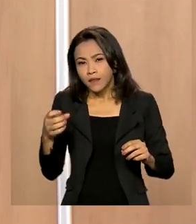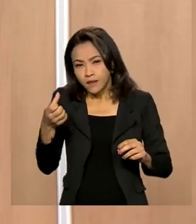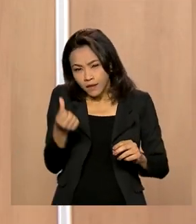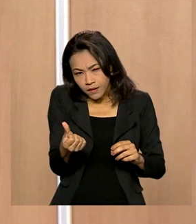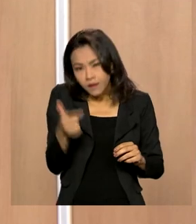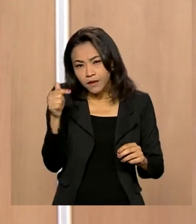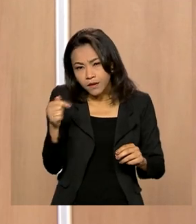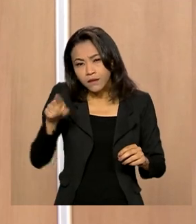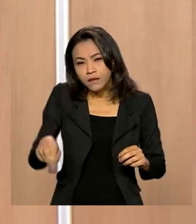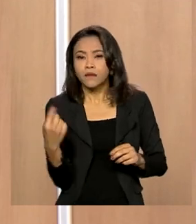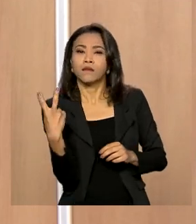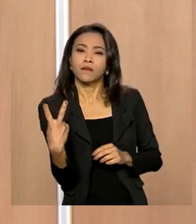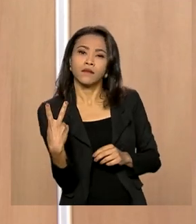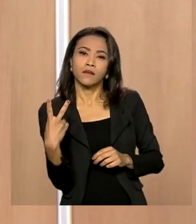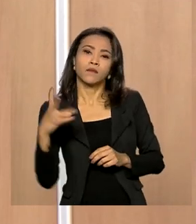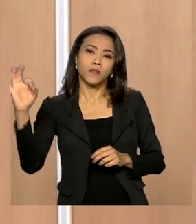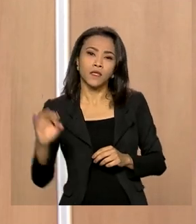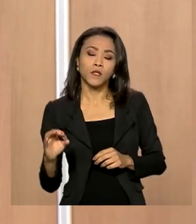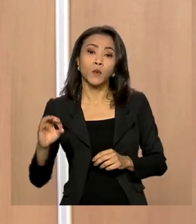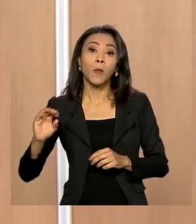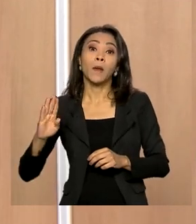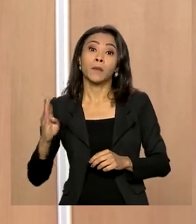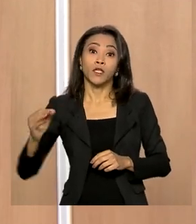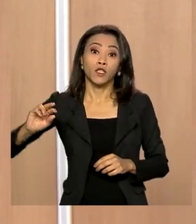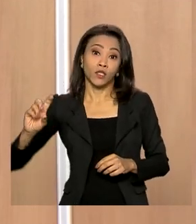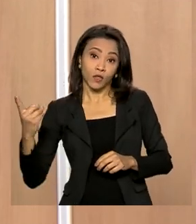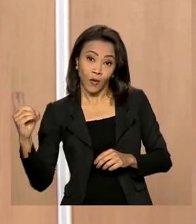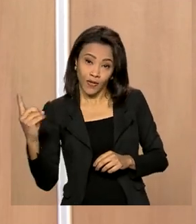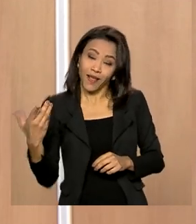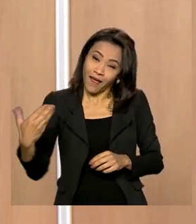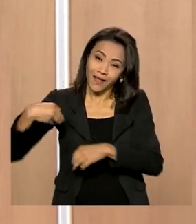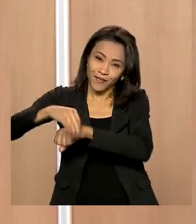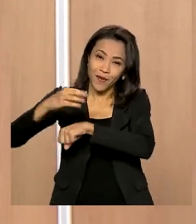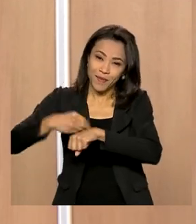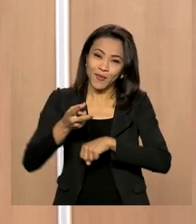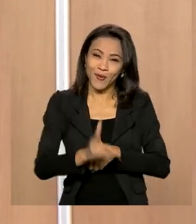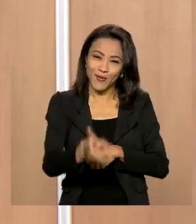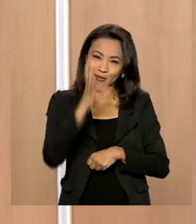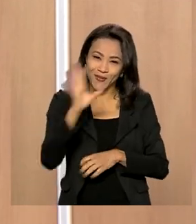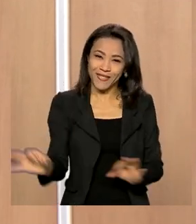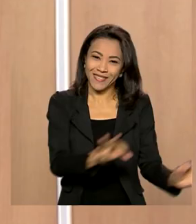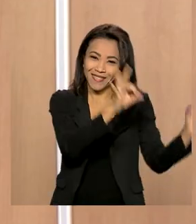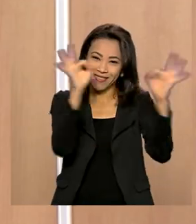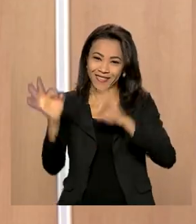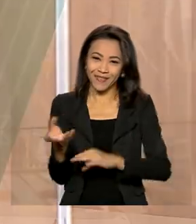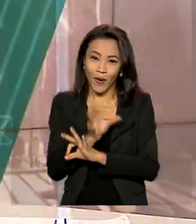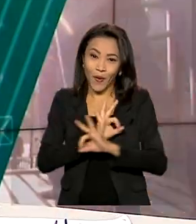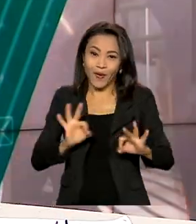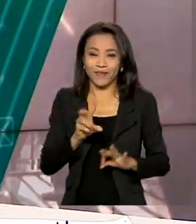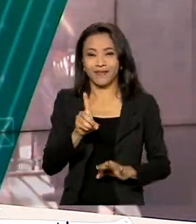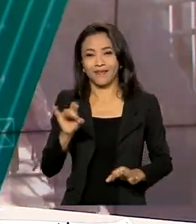,2 bilhões de dólares. Essa é informação que nós temos para você. Continue conosco e tenha um ótimo dia.